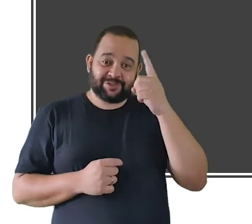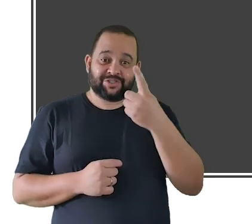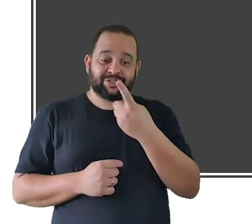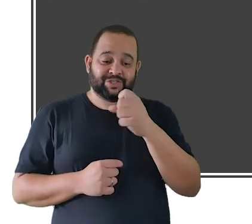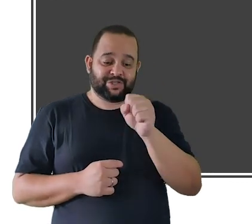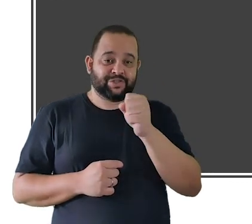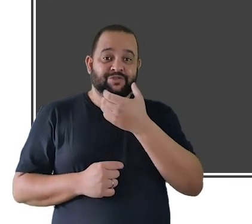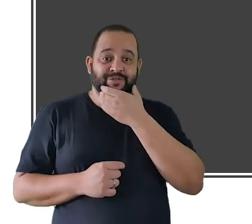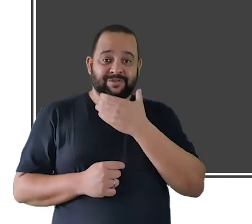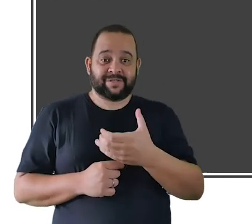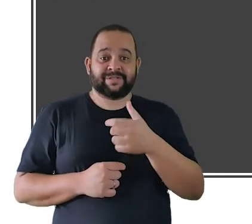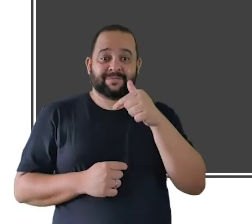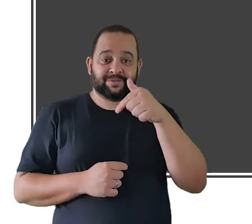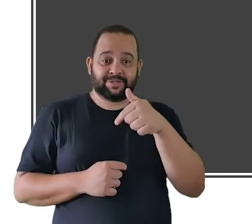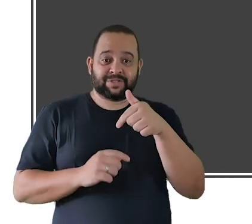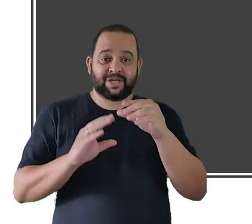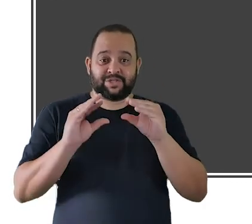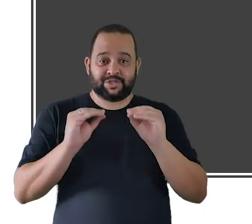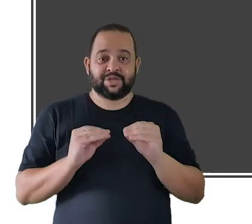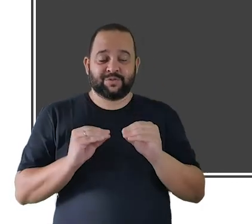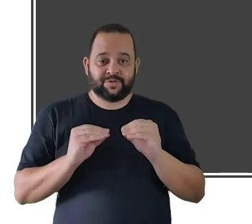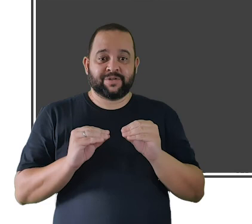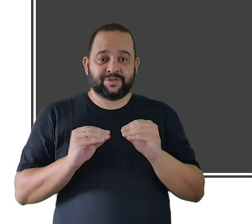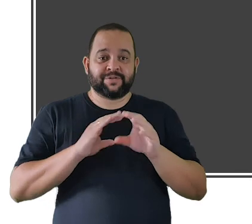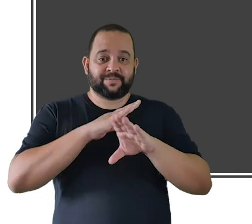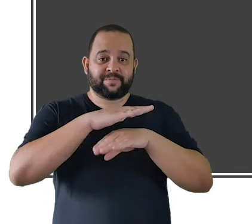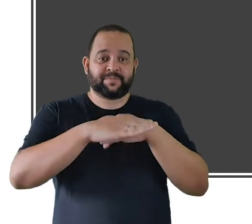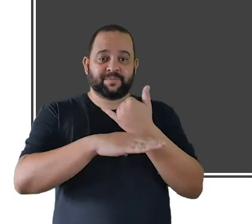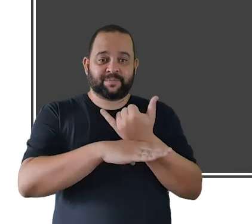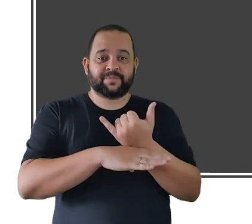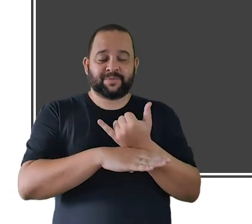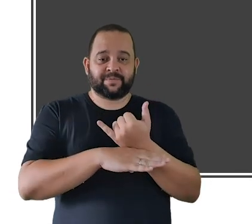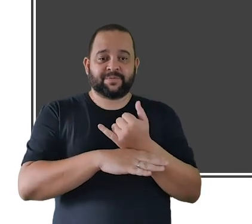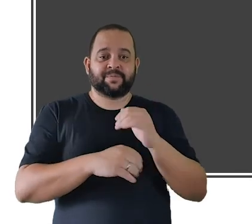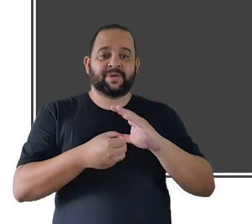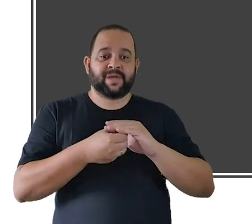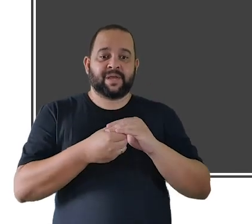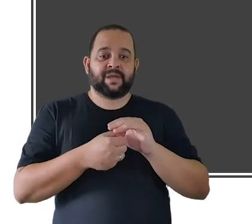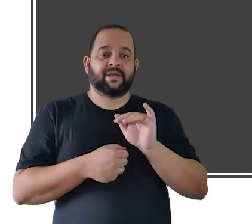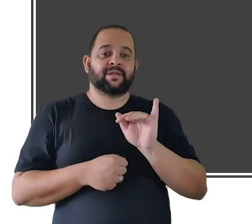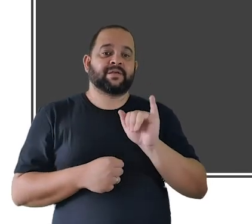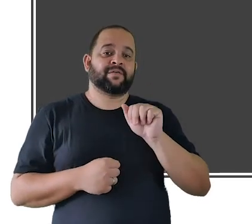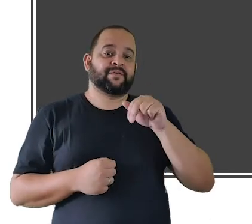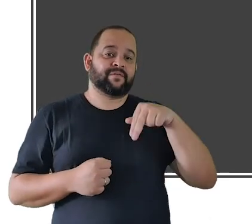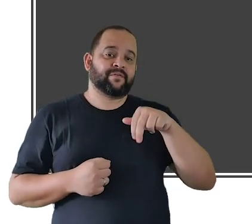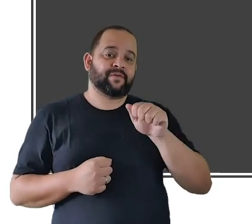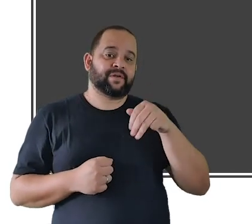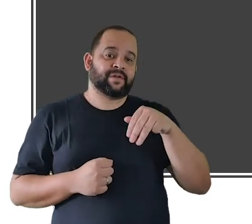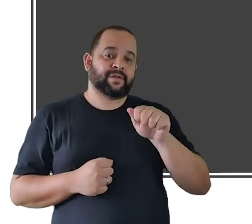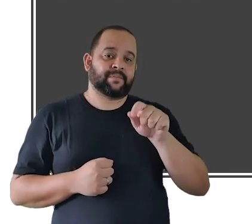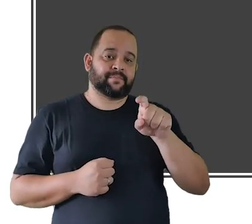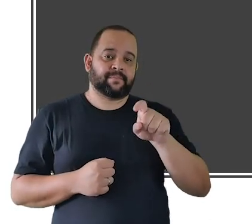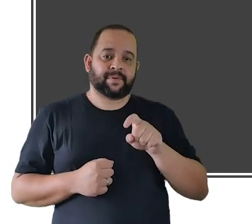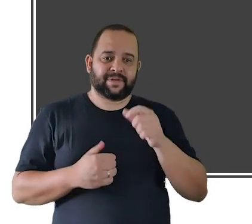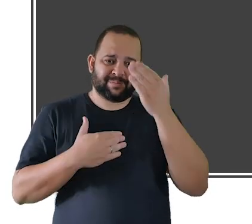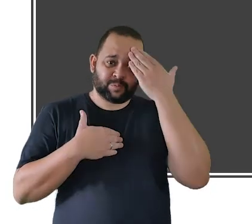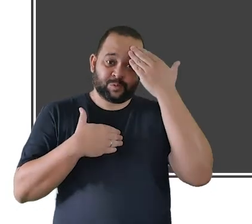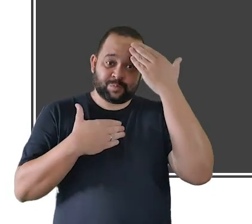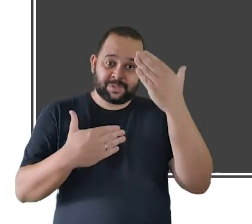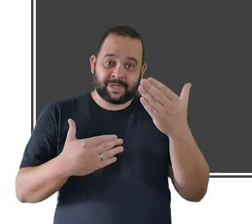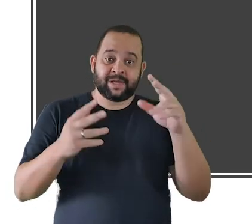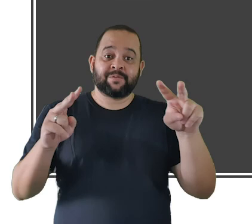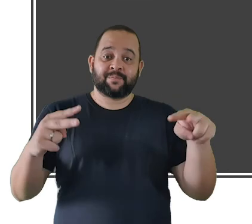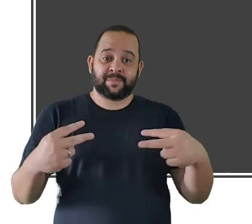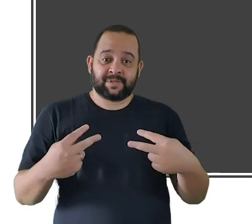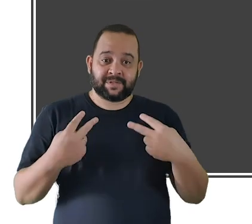dezembro às 19h pelos canais da Astra Finamax muito obrigado a todos pela